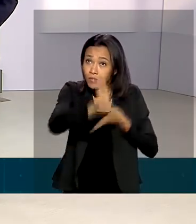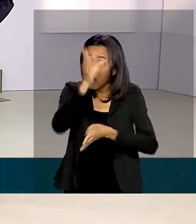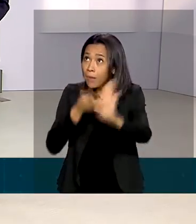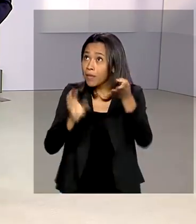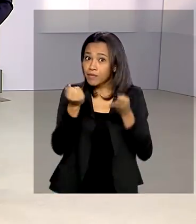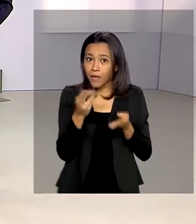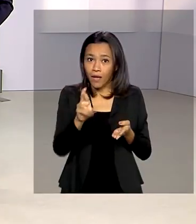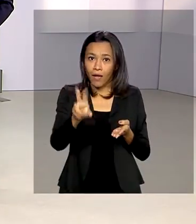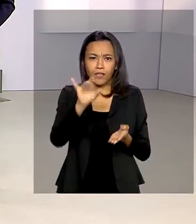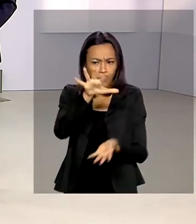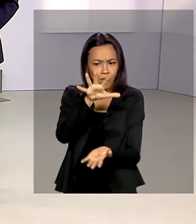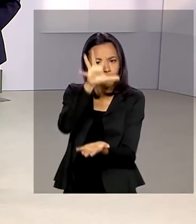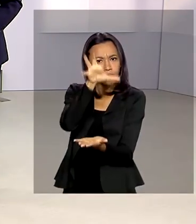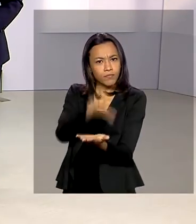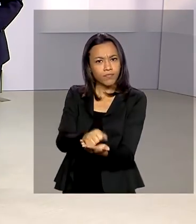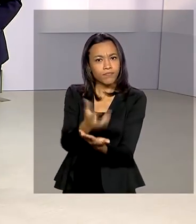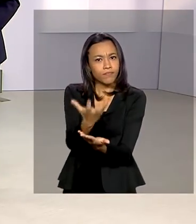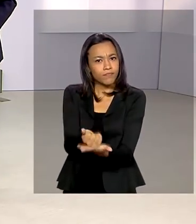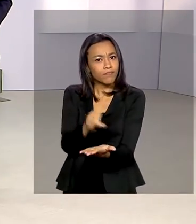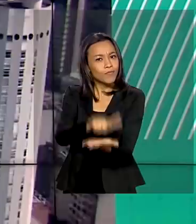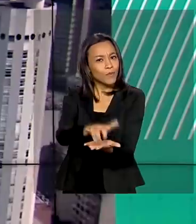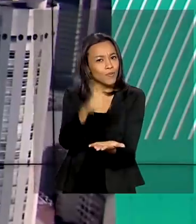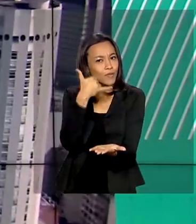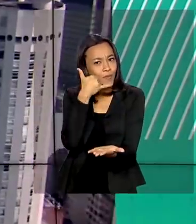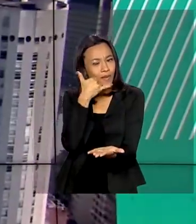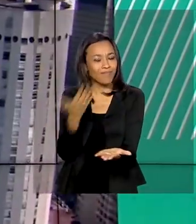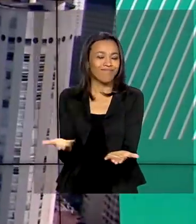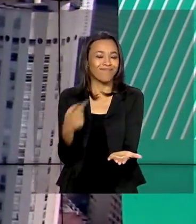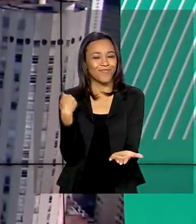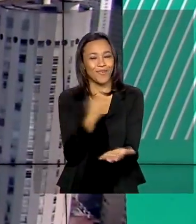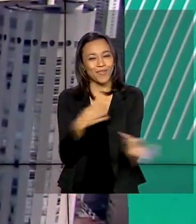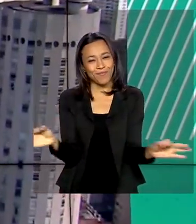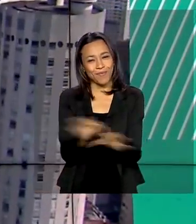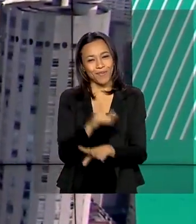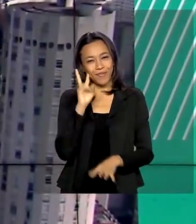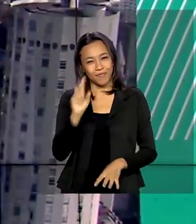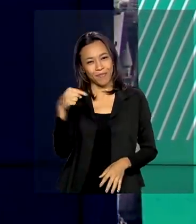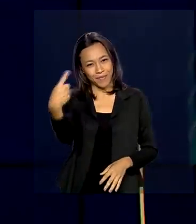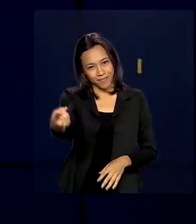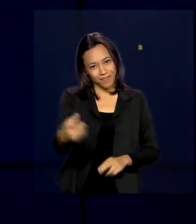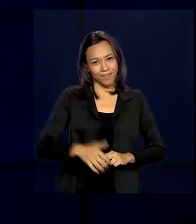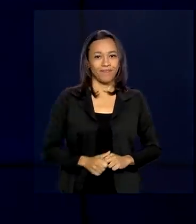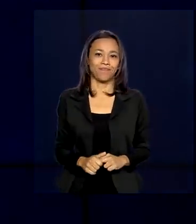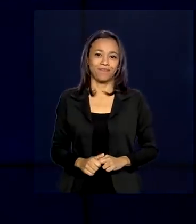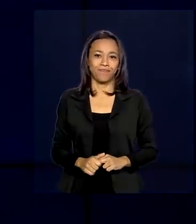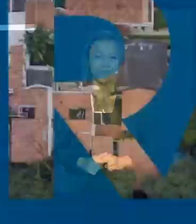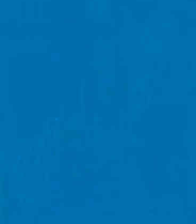Basta baixar o aplicativo no celular. A gente termina aqui. Até a próxima edição.